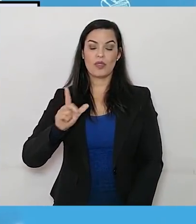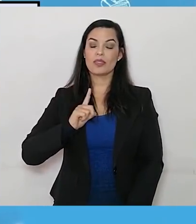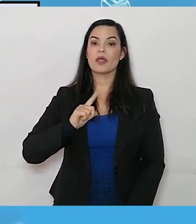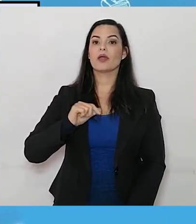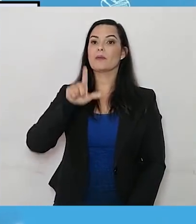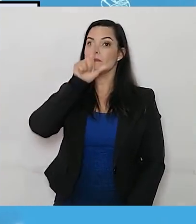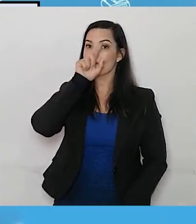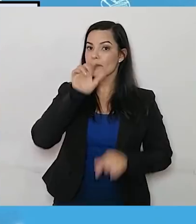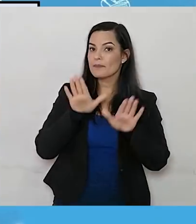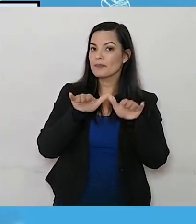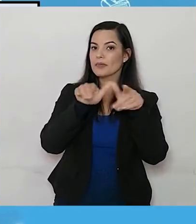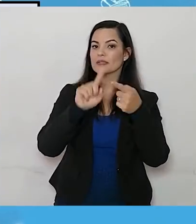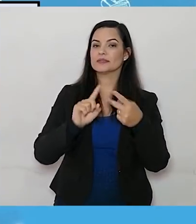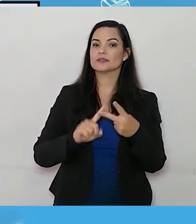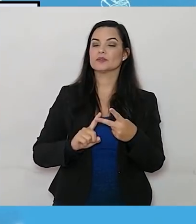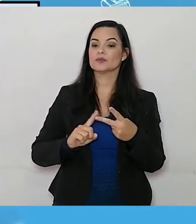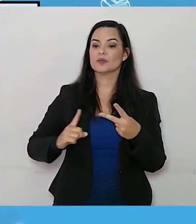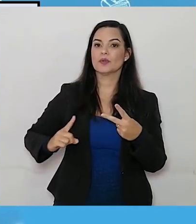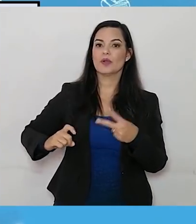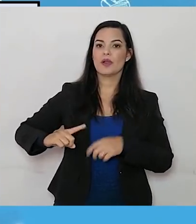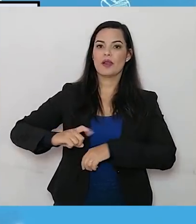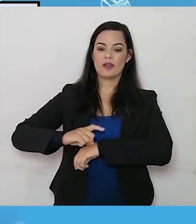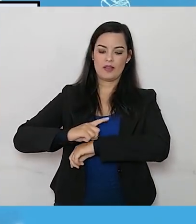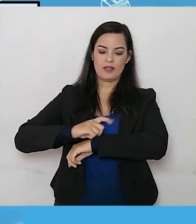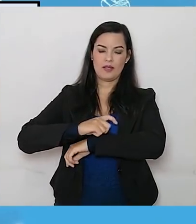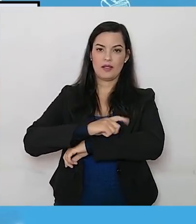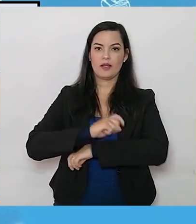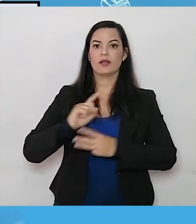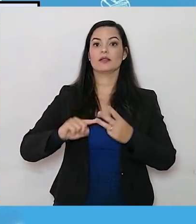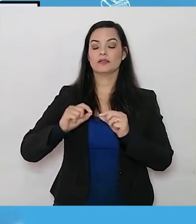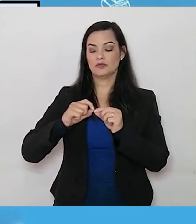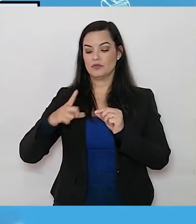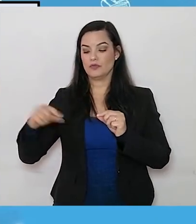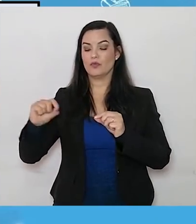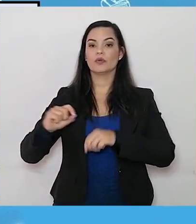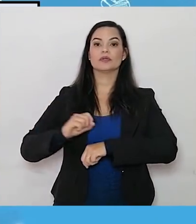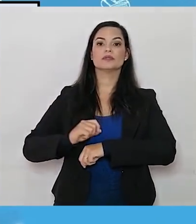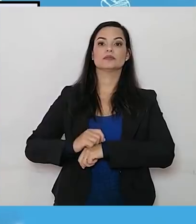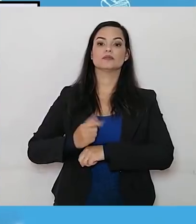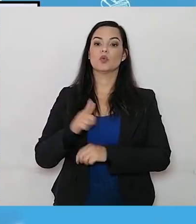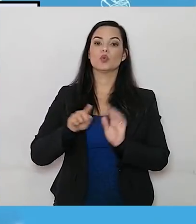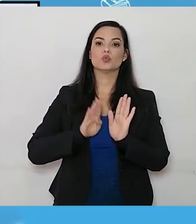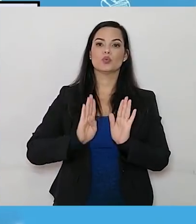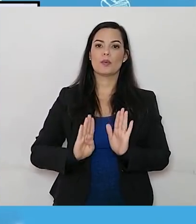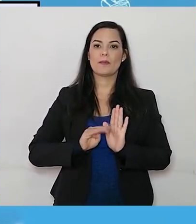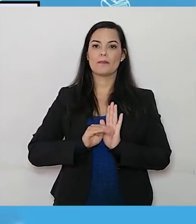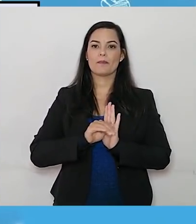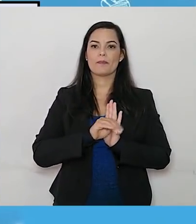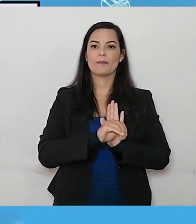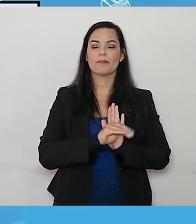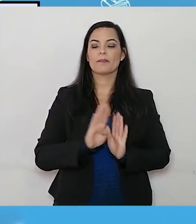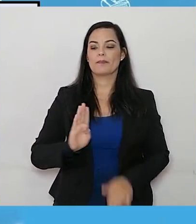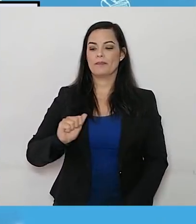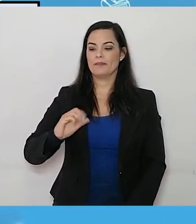lagarta, folhas e bactérias. Desses quatro, qual é o produtor? O que não consegue ir em